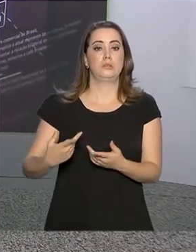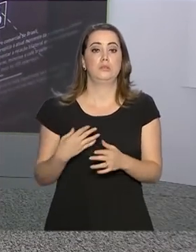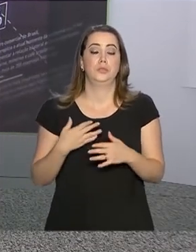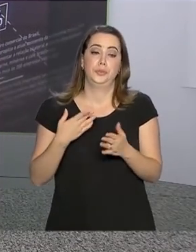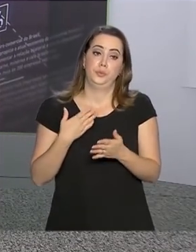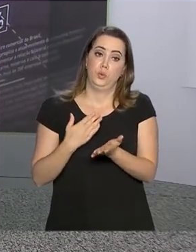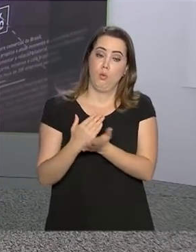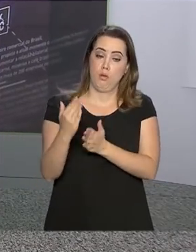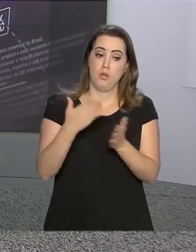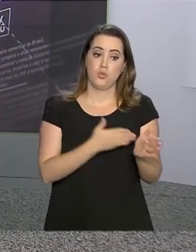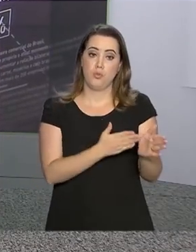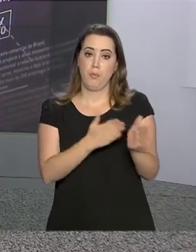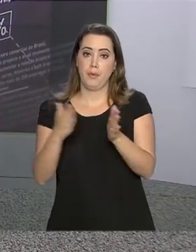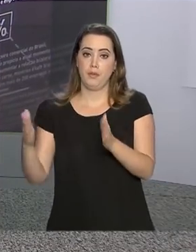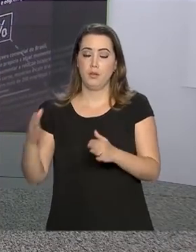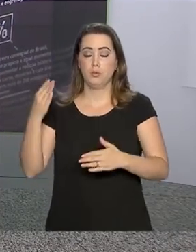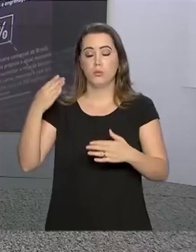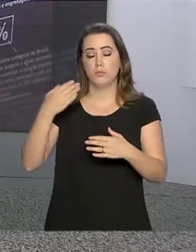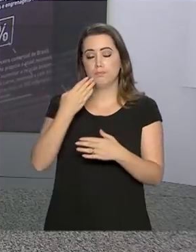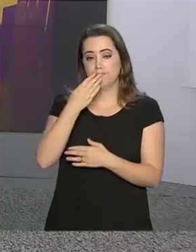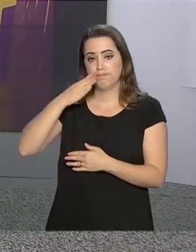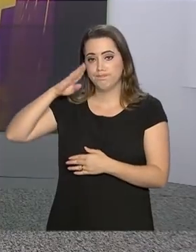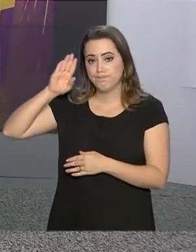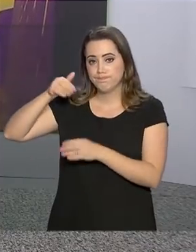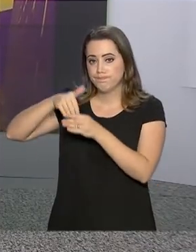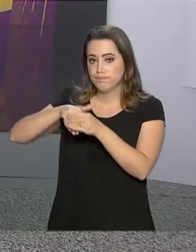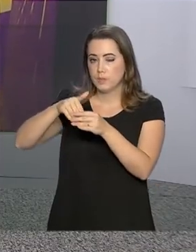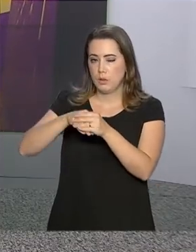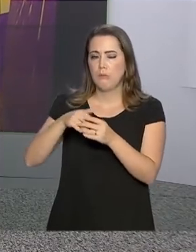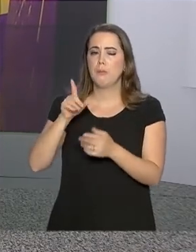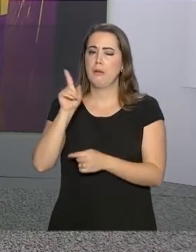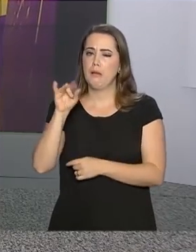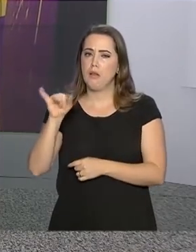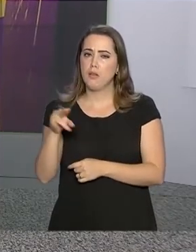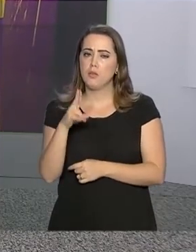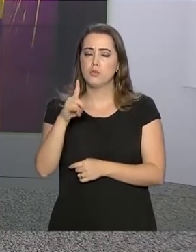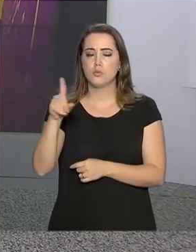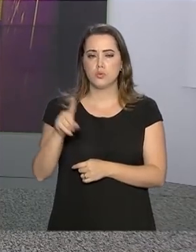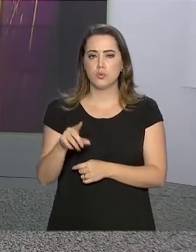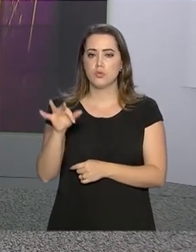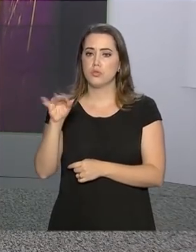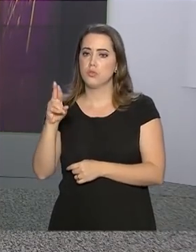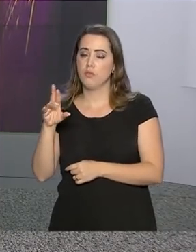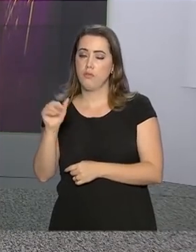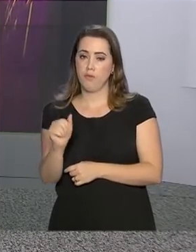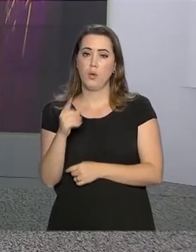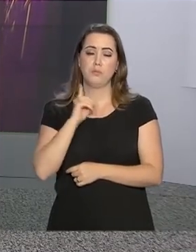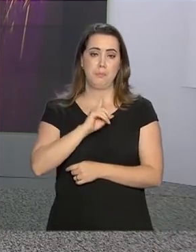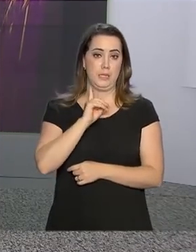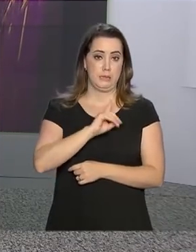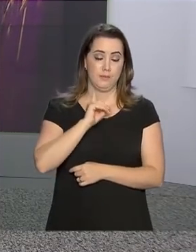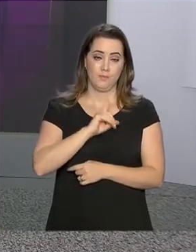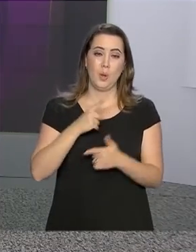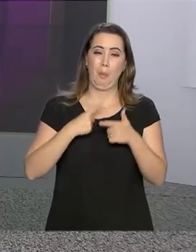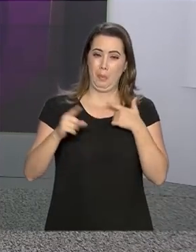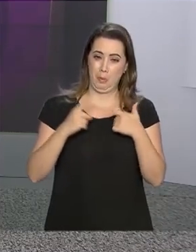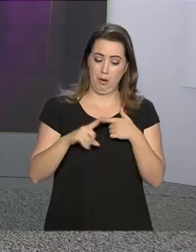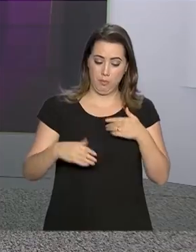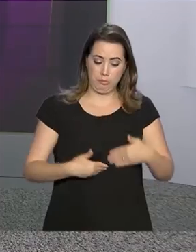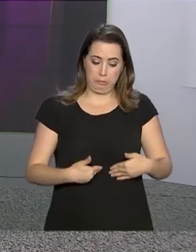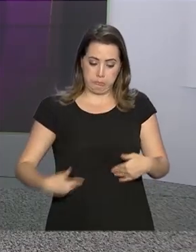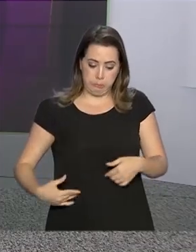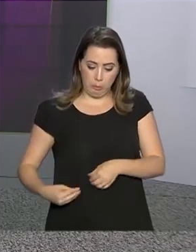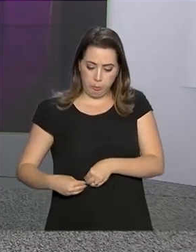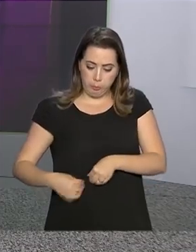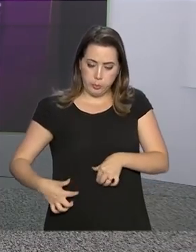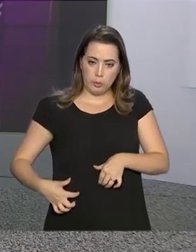eleitoral na cidade de Juiz de Fora, em Minas Gerais. A facada provocou sérias lesões na região intestinal, o que levou a equipe médica